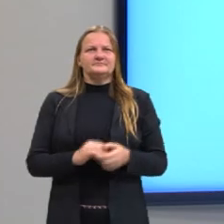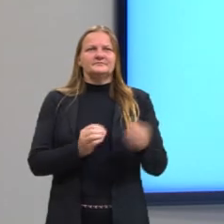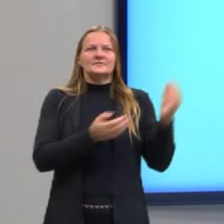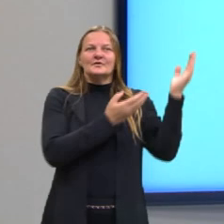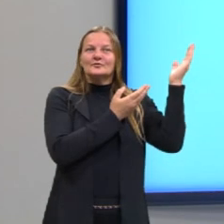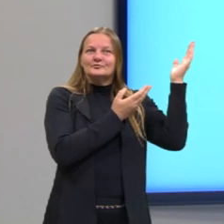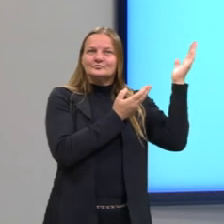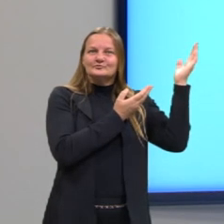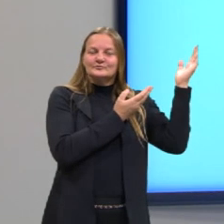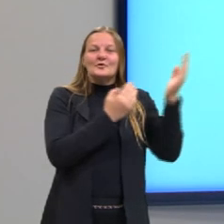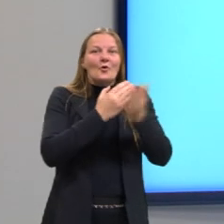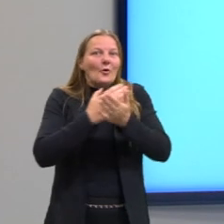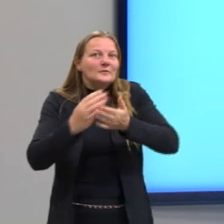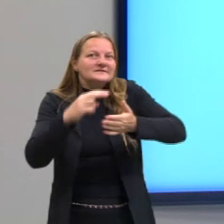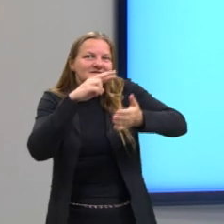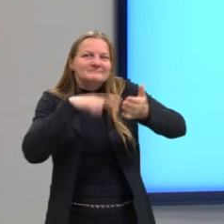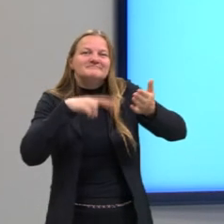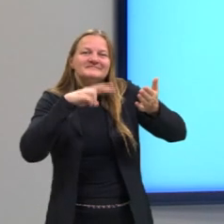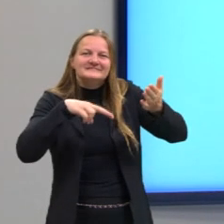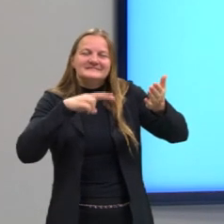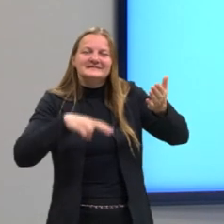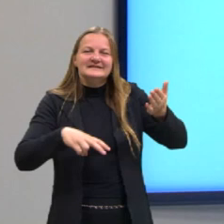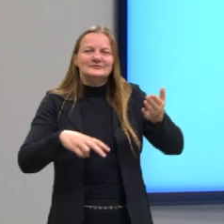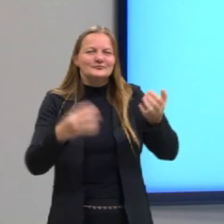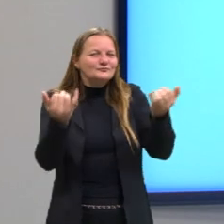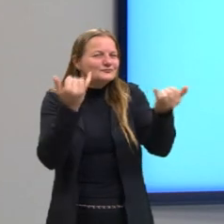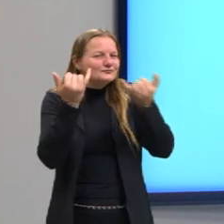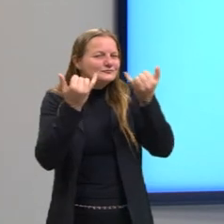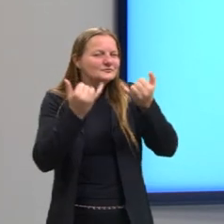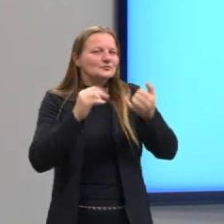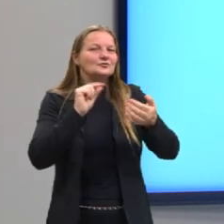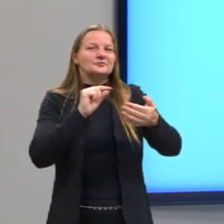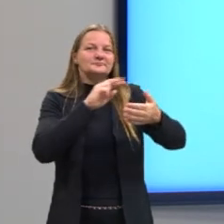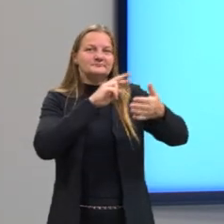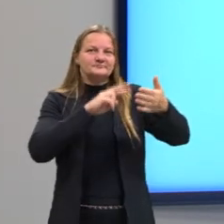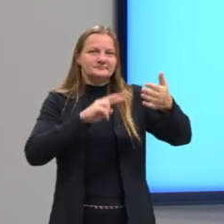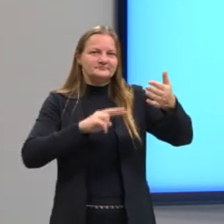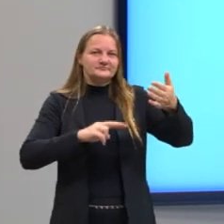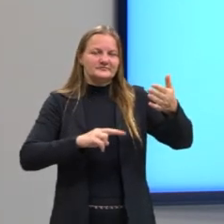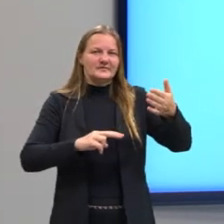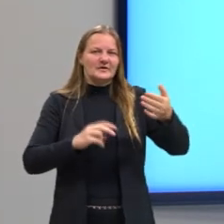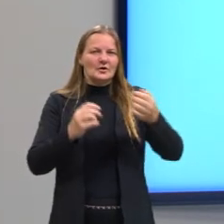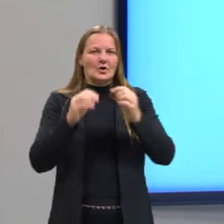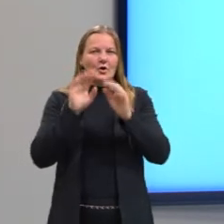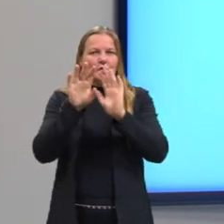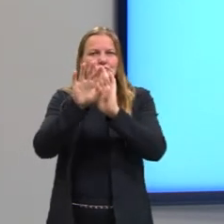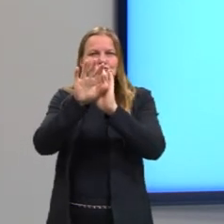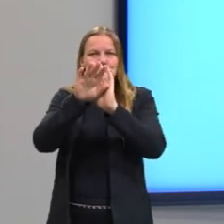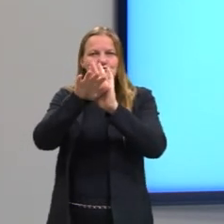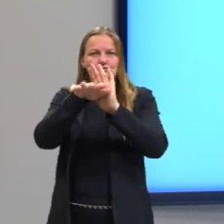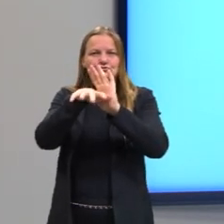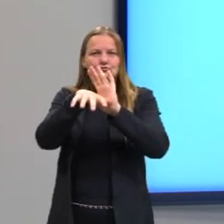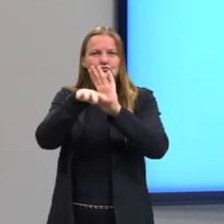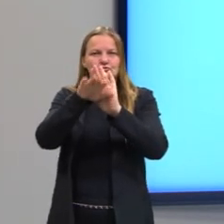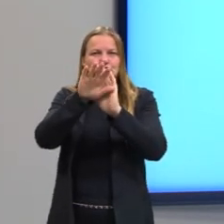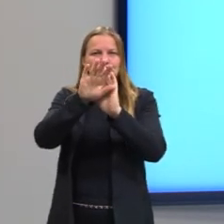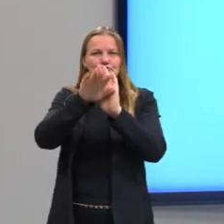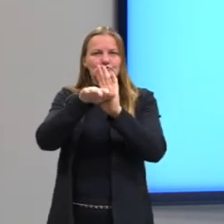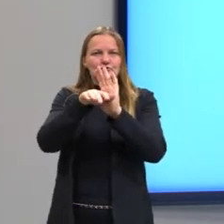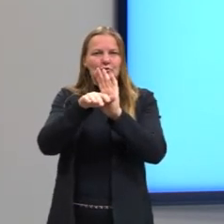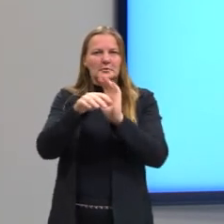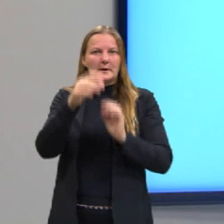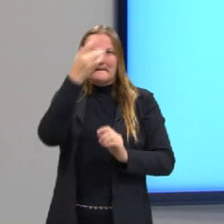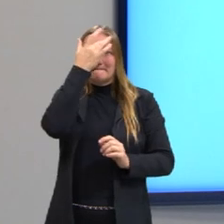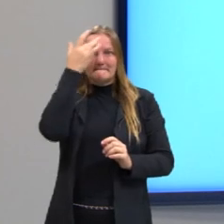começar lendo a questão e a questão nos traz o seguinte. A sombra de uma pessoa que tem 1,80m